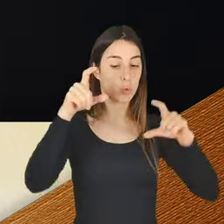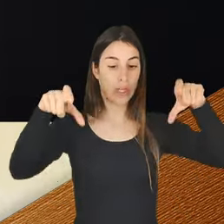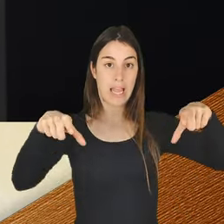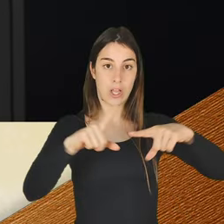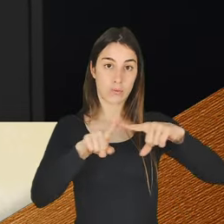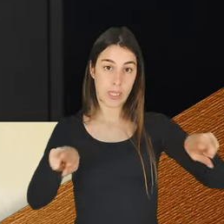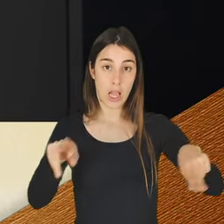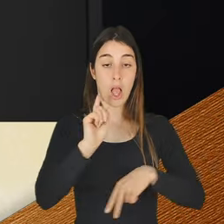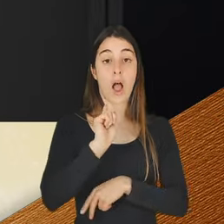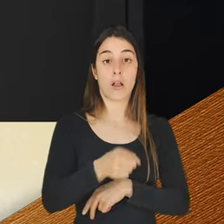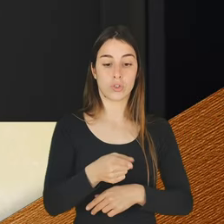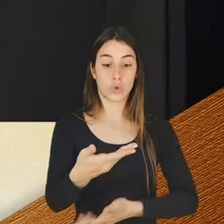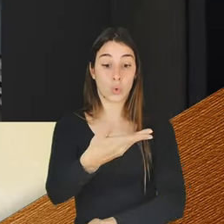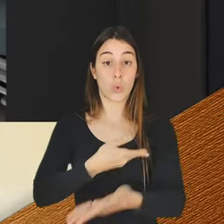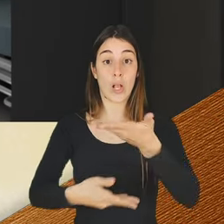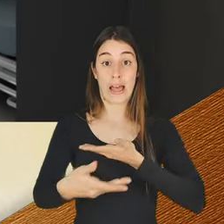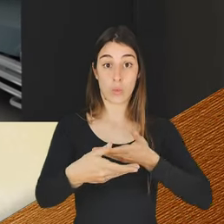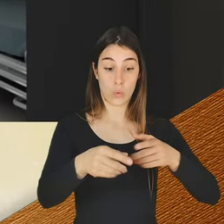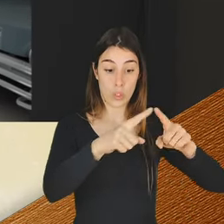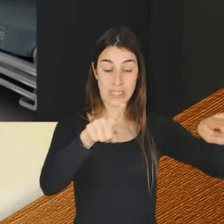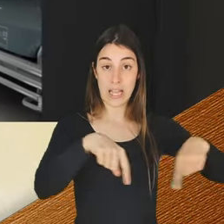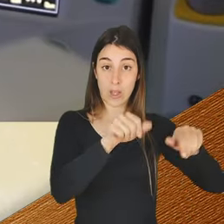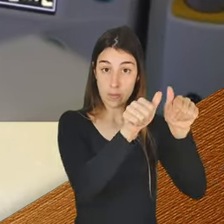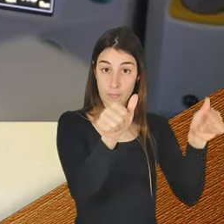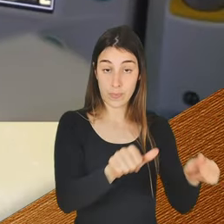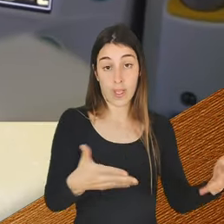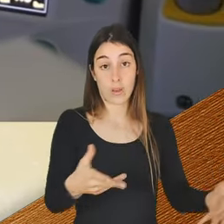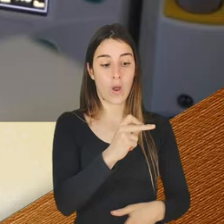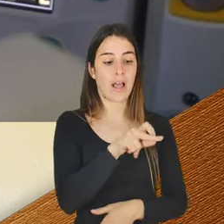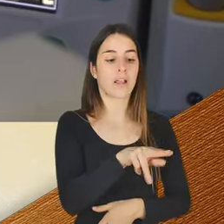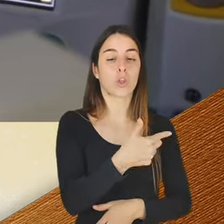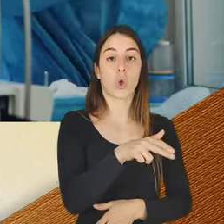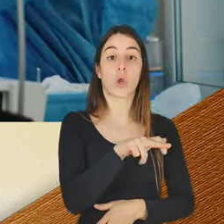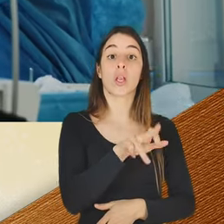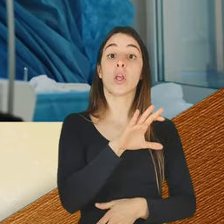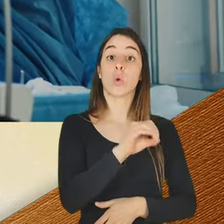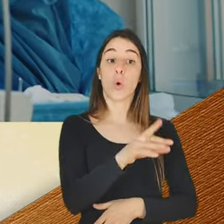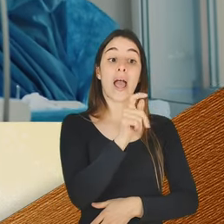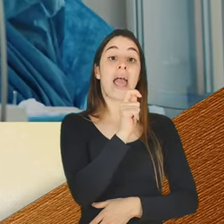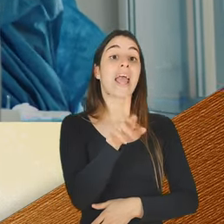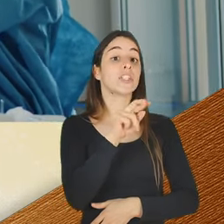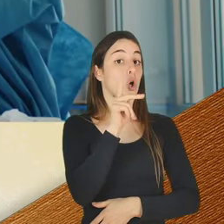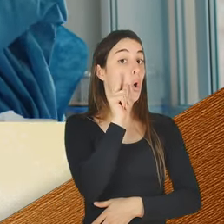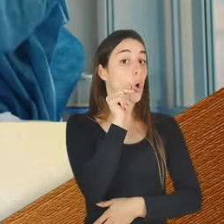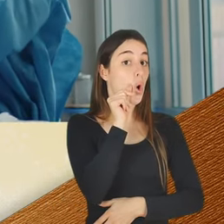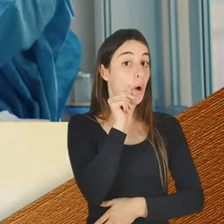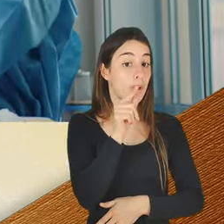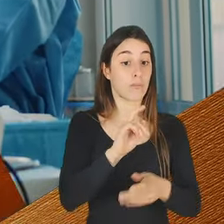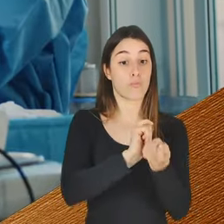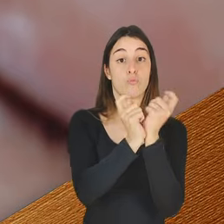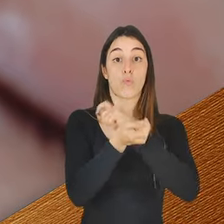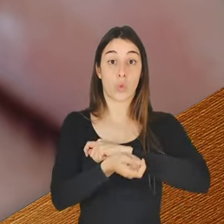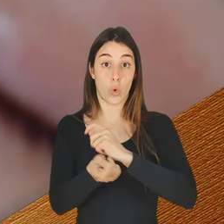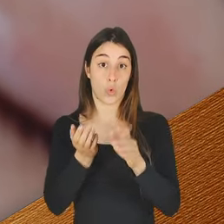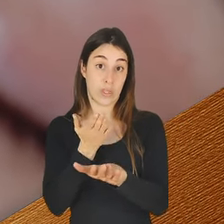acidentalmente foram trocados no Bloco Operatório, o que levou António Ribeiro, ex-homem, a efetuar uma cirurgia de redesignação sexual, sem se